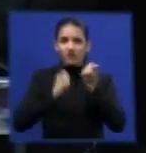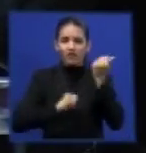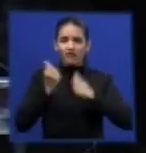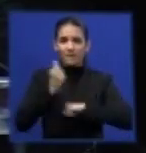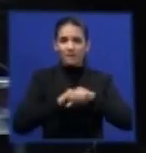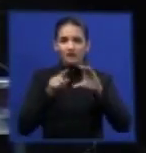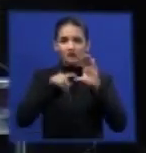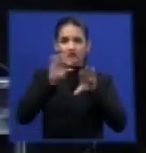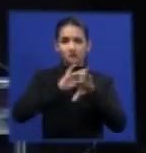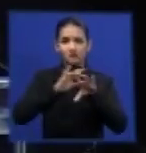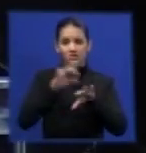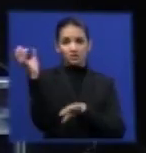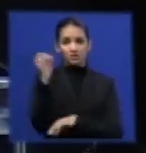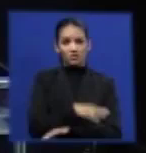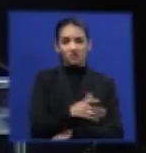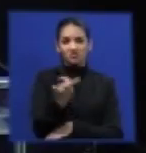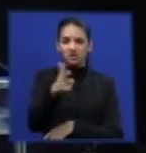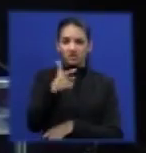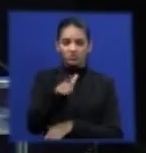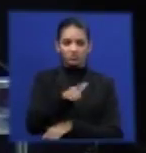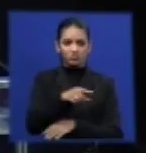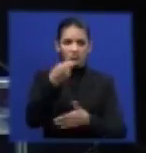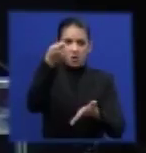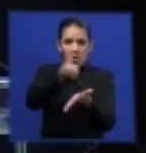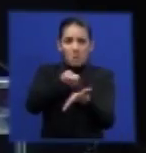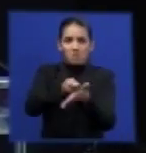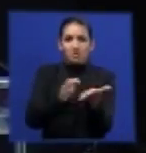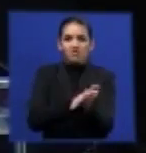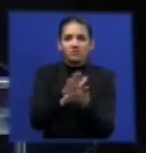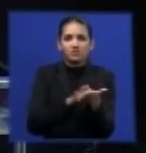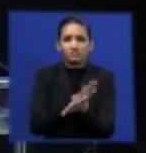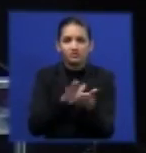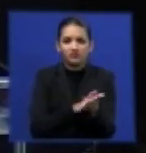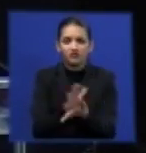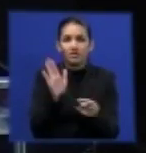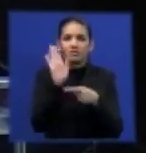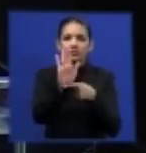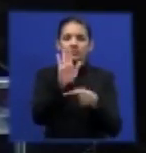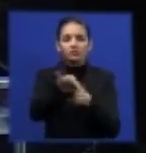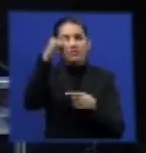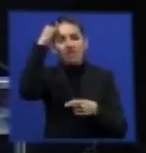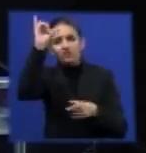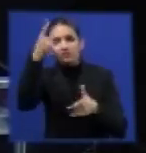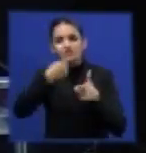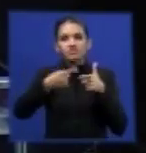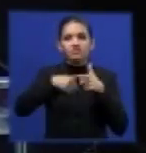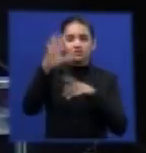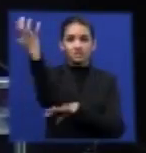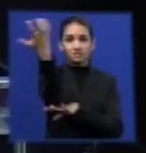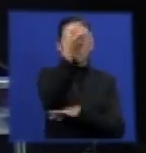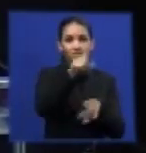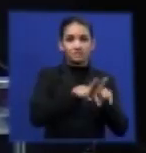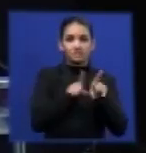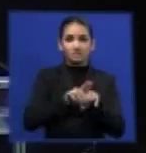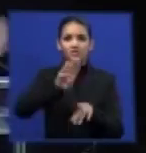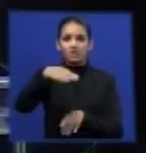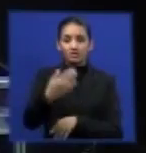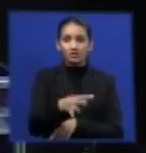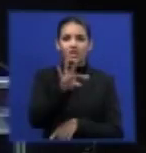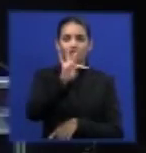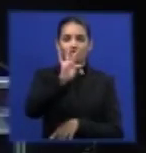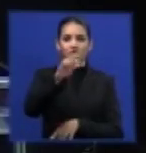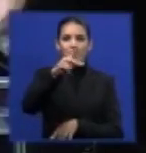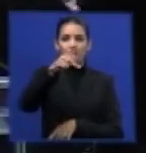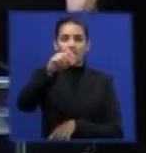não têm obrigação de colaborar nesse passivo ambiental, e na medida em que a DPF 101 disso não